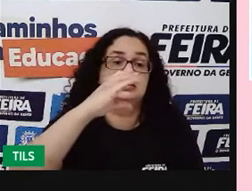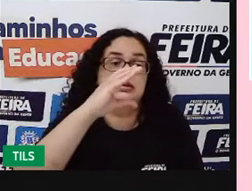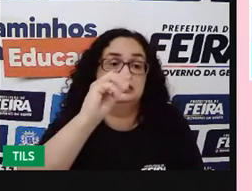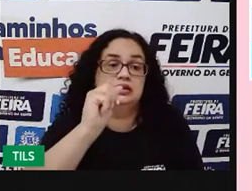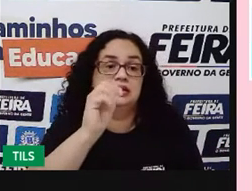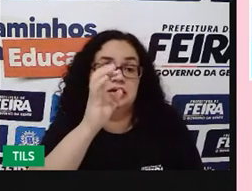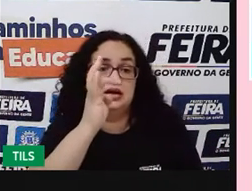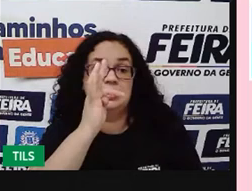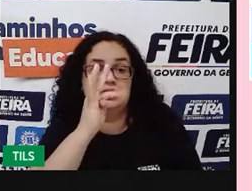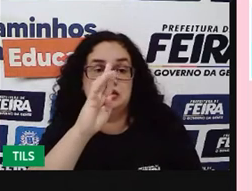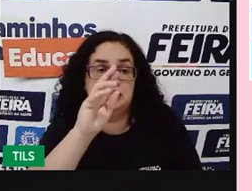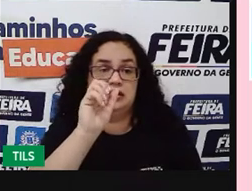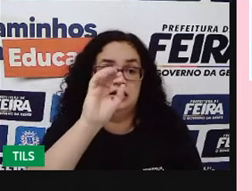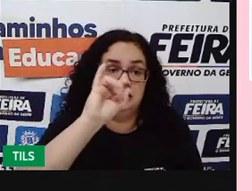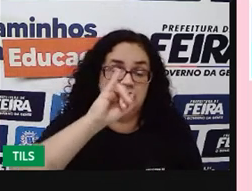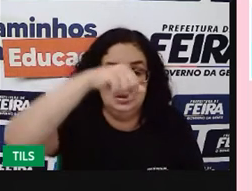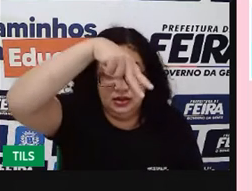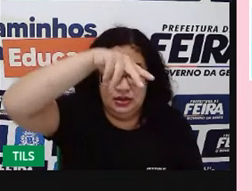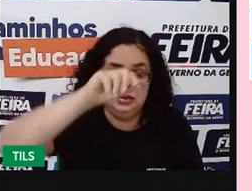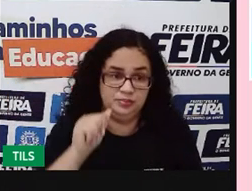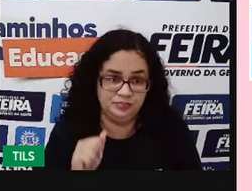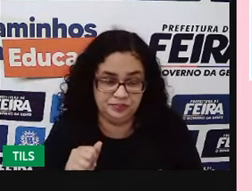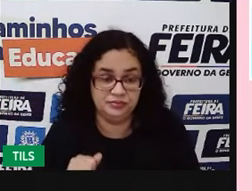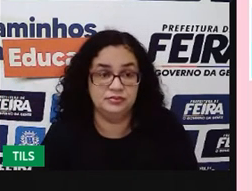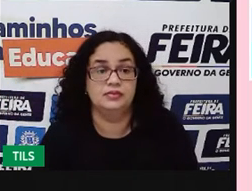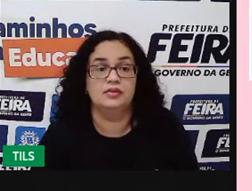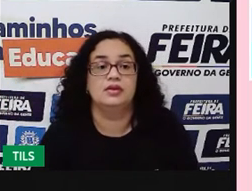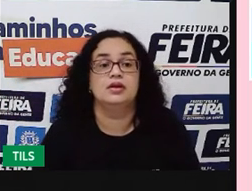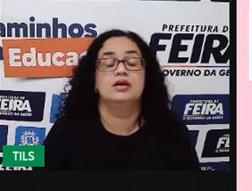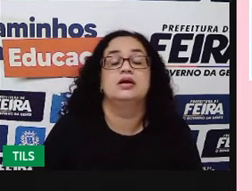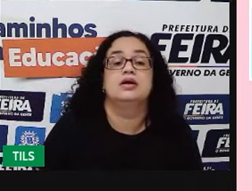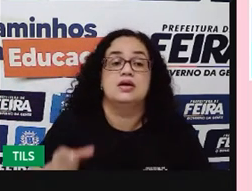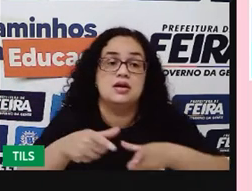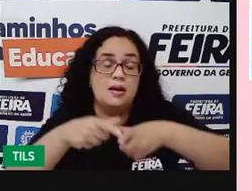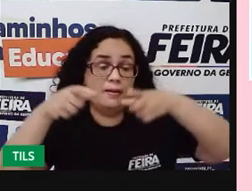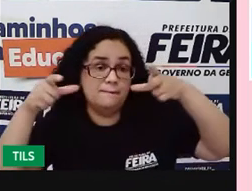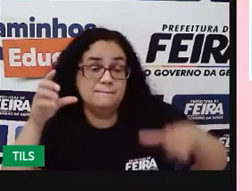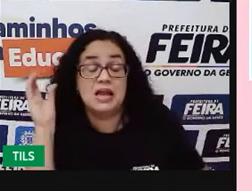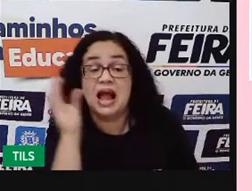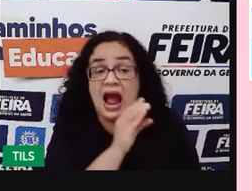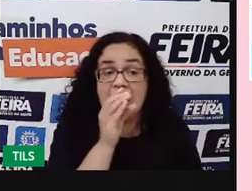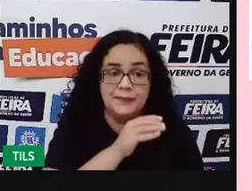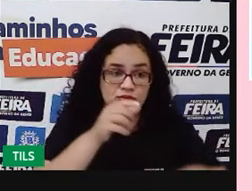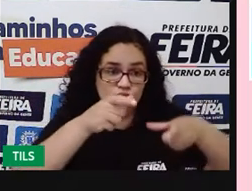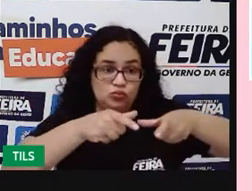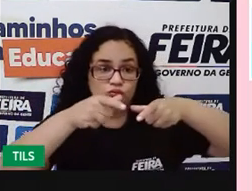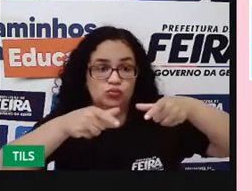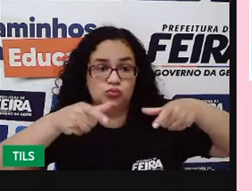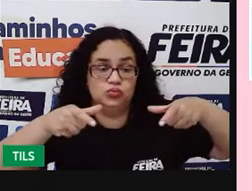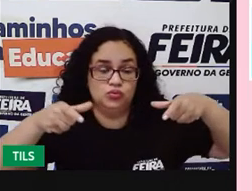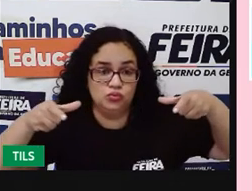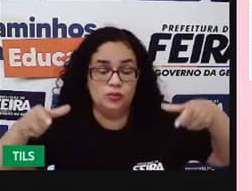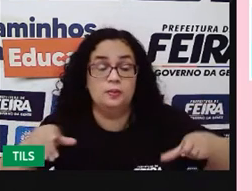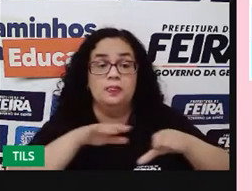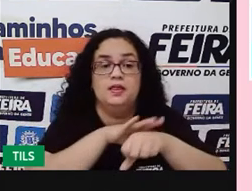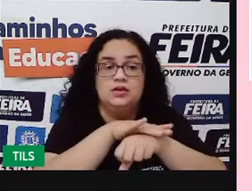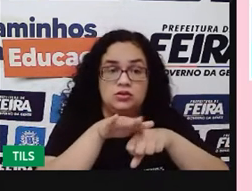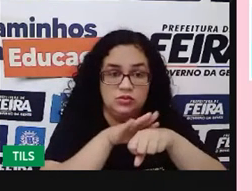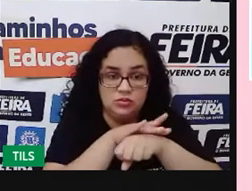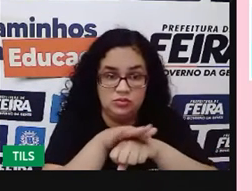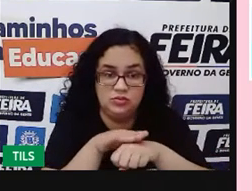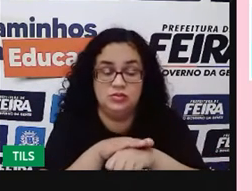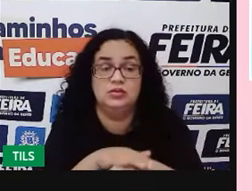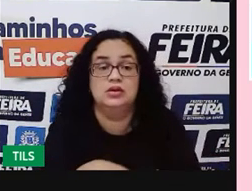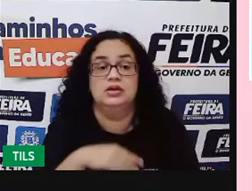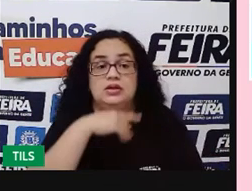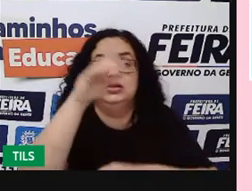Então, é um local específico e houve um aumento rápido, brusco, né? Da doença, que, no caso